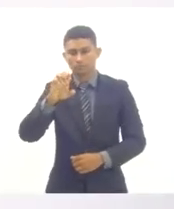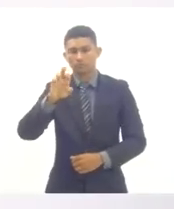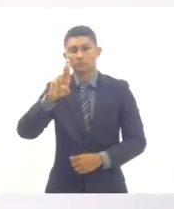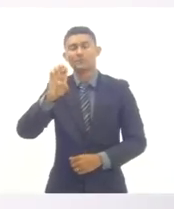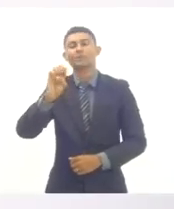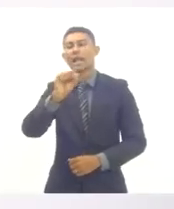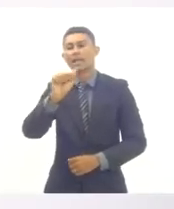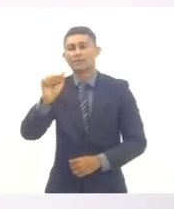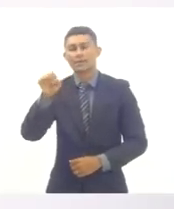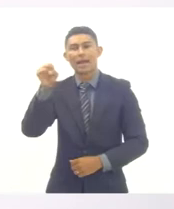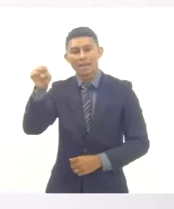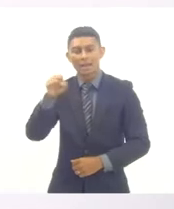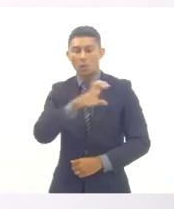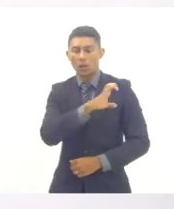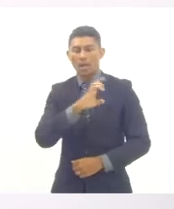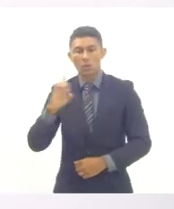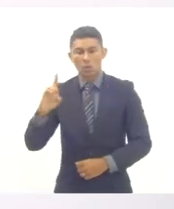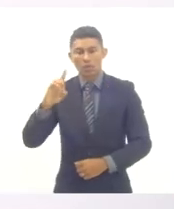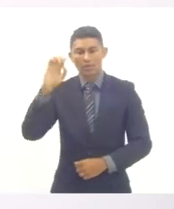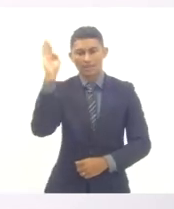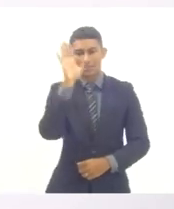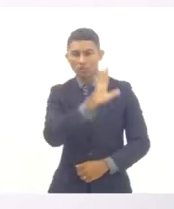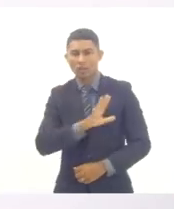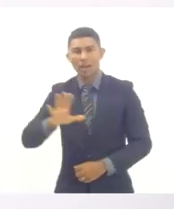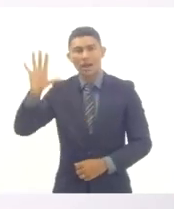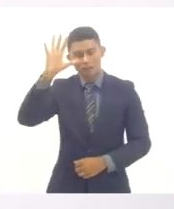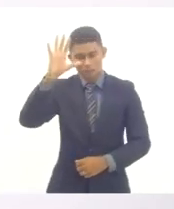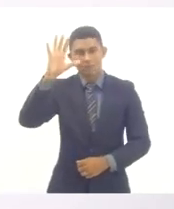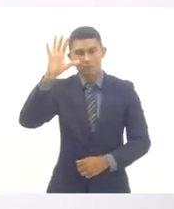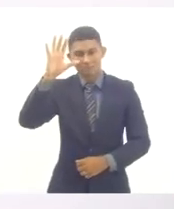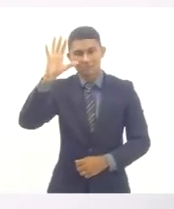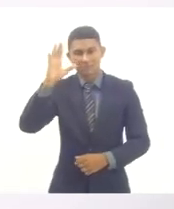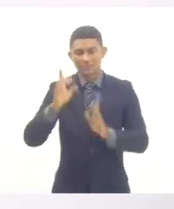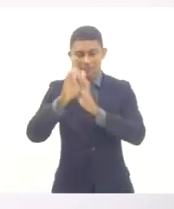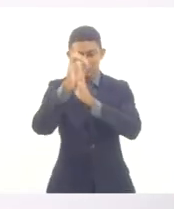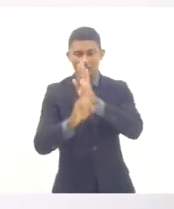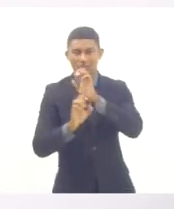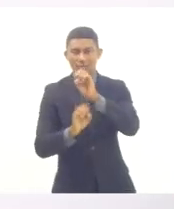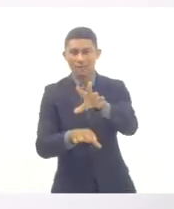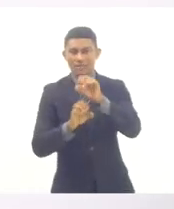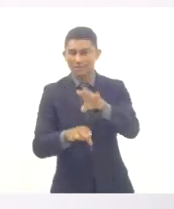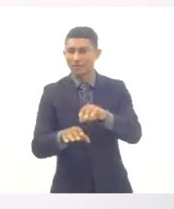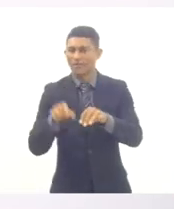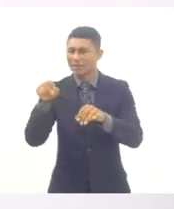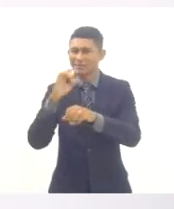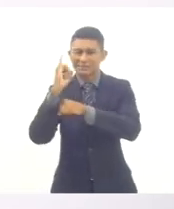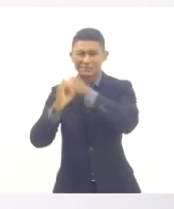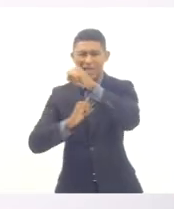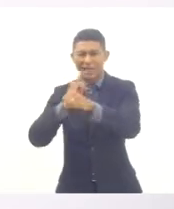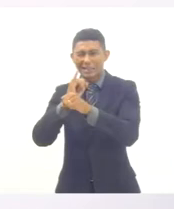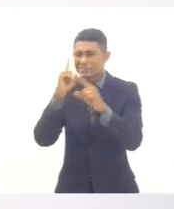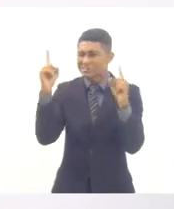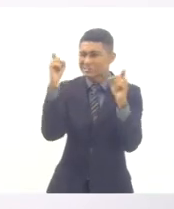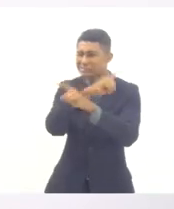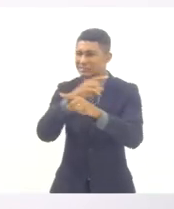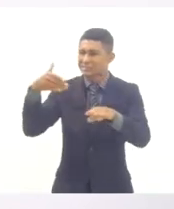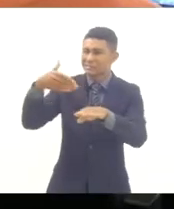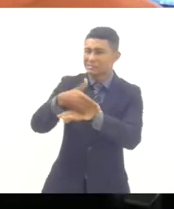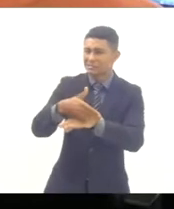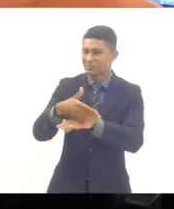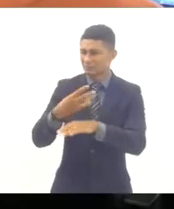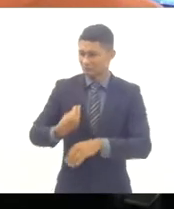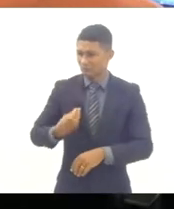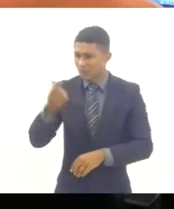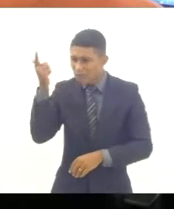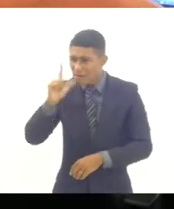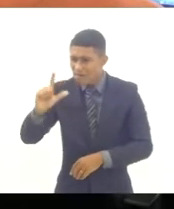Campanha pelo Direito à Educação, ela está com uma dificuldade de conectividade, não sei se ela já está online. A Andressa está aí? Está online ou não? Ainda não.